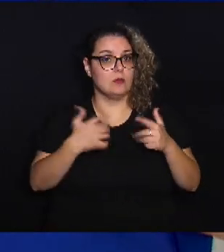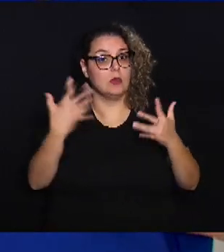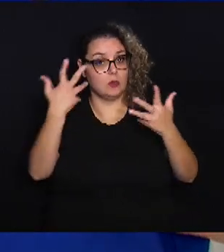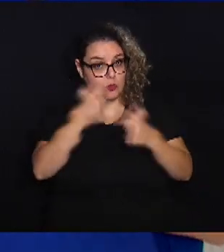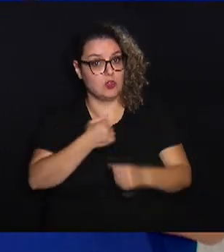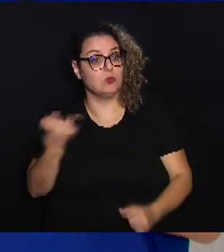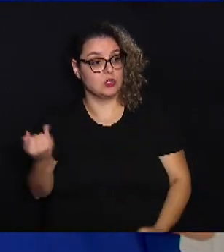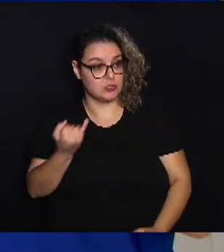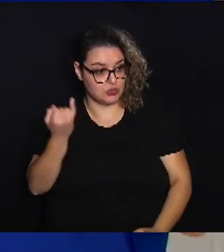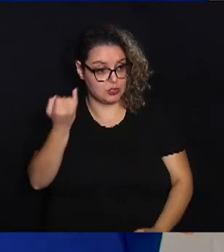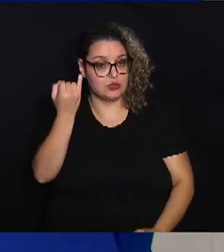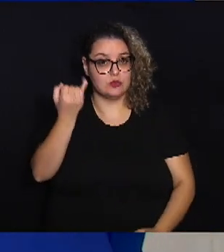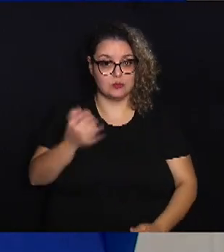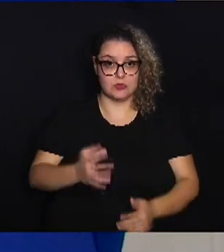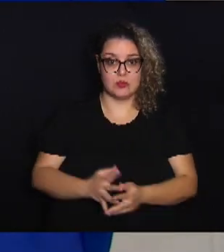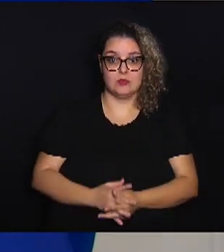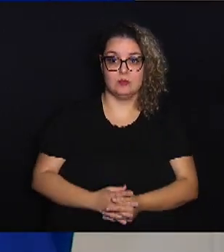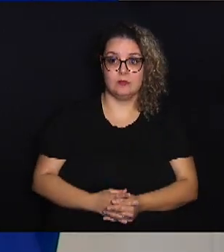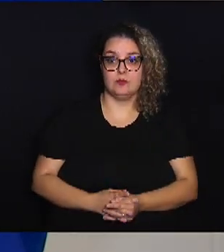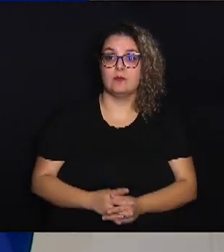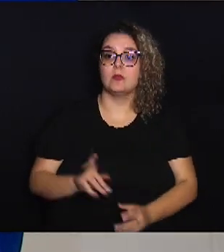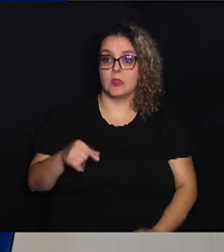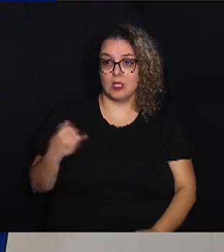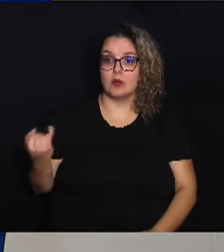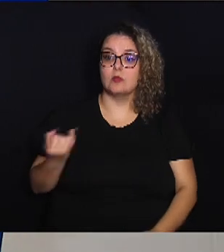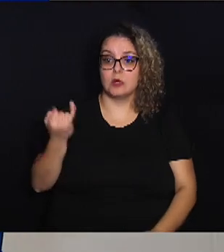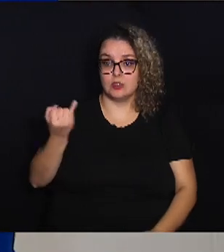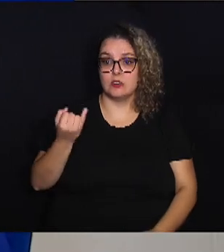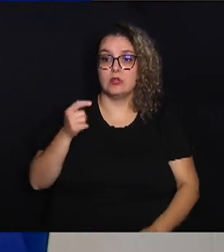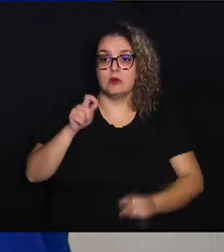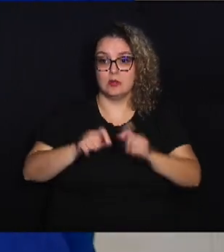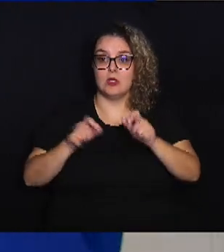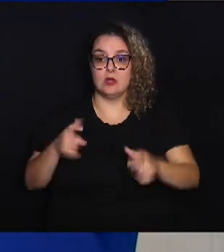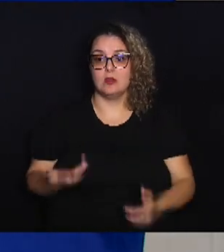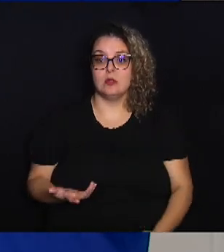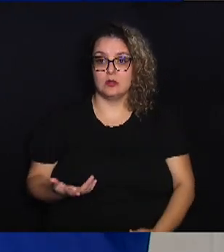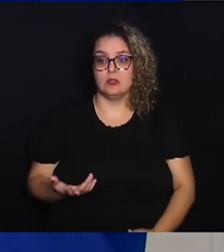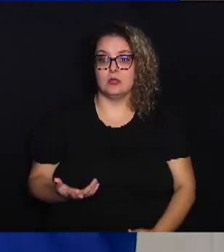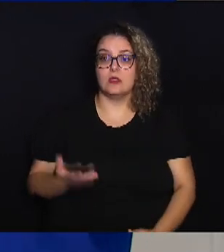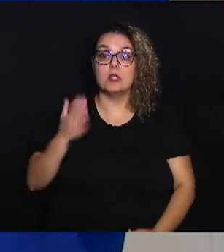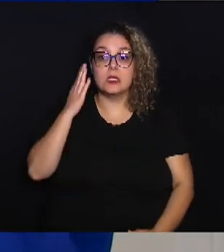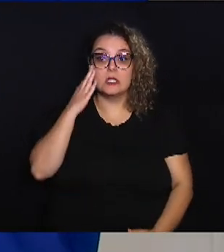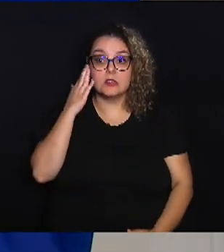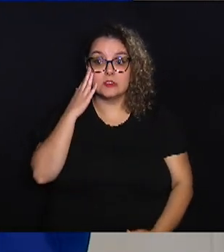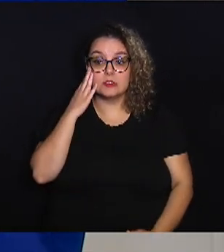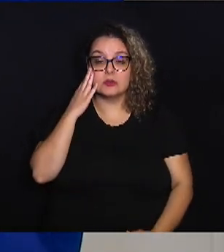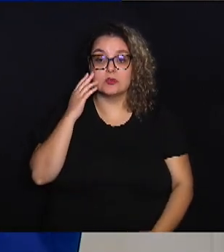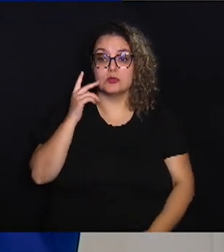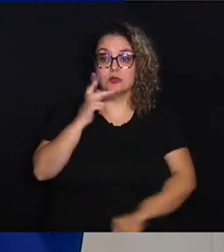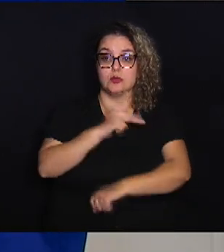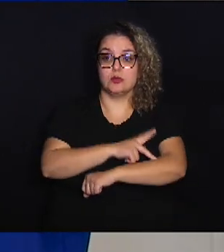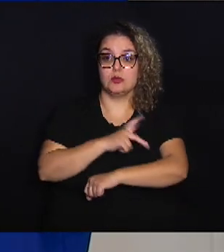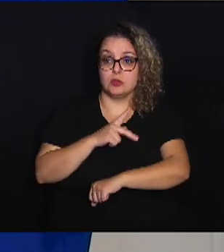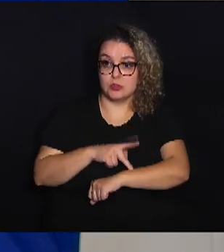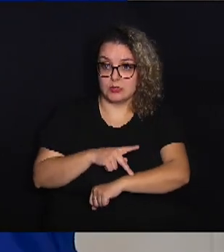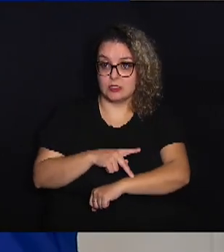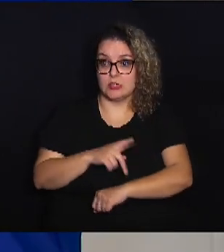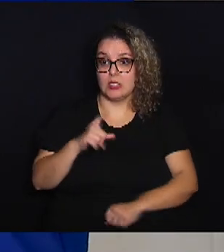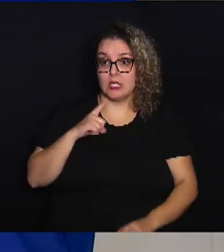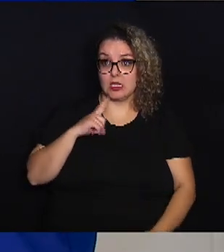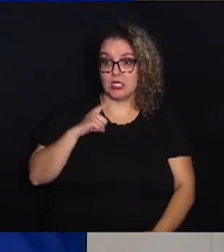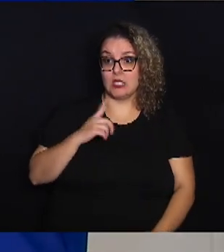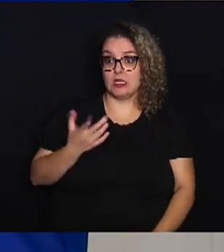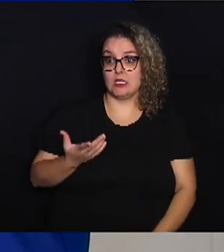extremamente importante, né, Ana? É fundamental as pessoas também entenderem que o pedagogo, ele tem